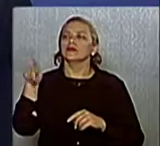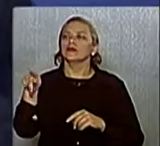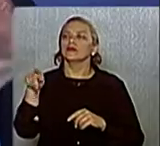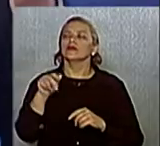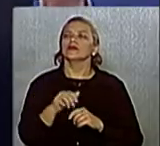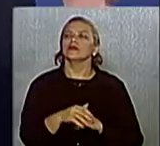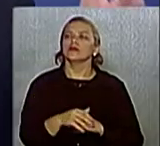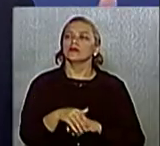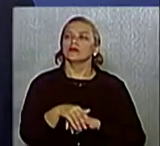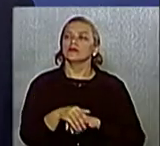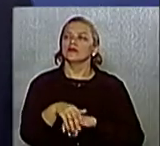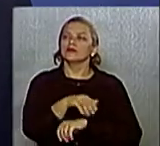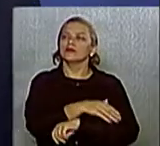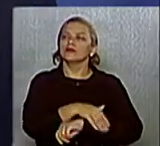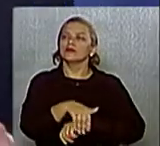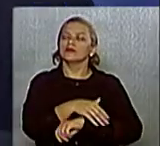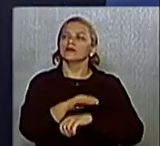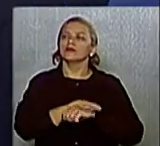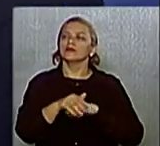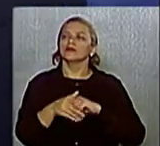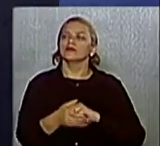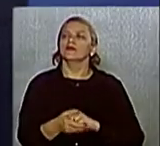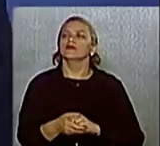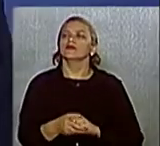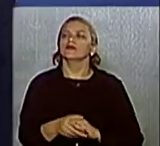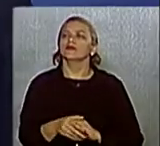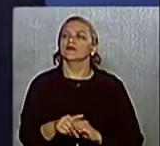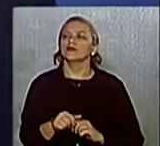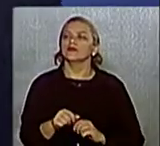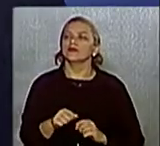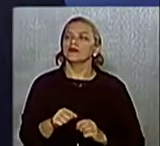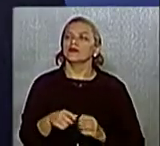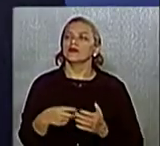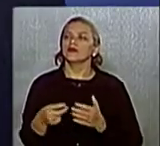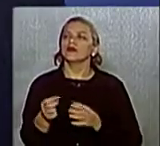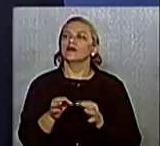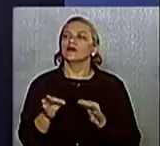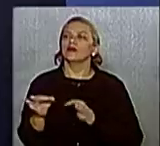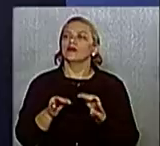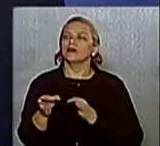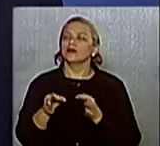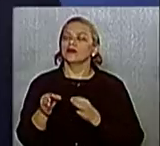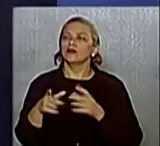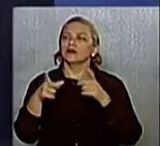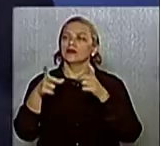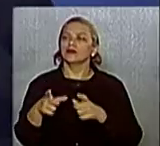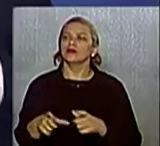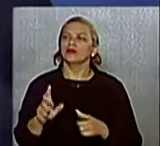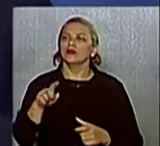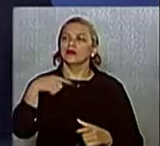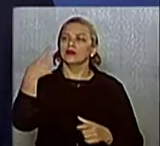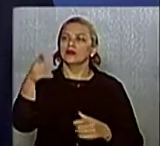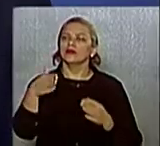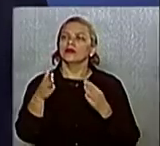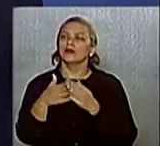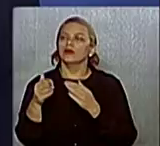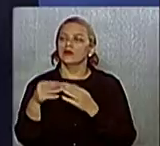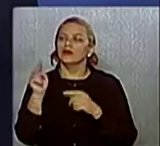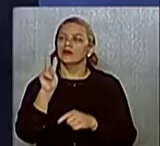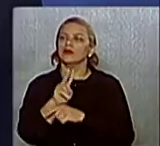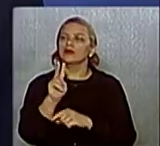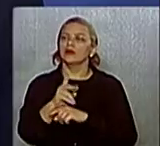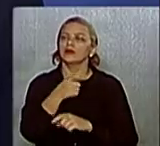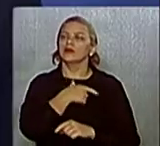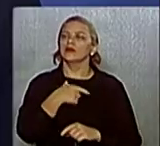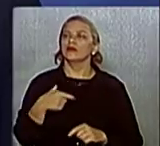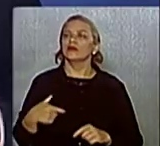Então nós vamos regularizar o bairro e buscar recursos no governo do Estado e no governo federal. Que, aliás, o presidente da República